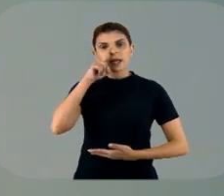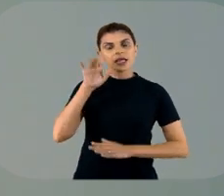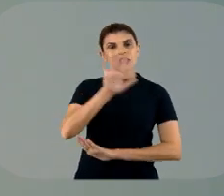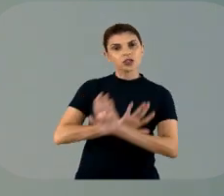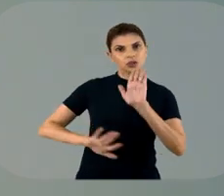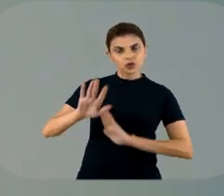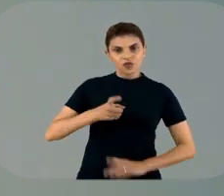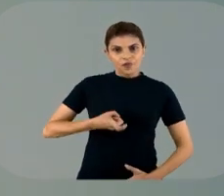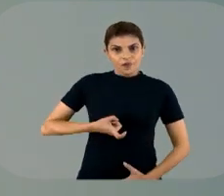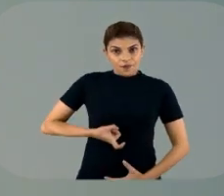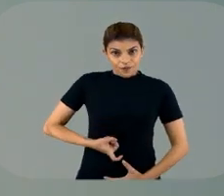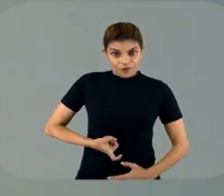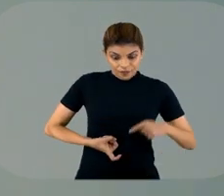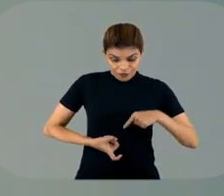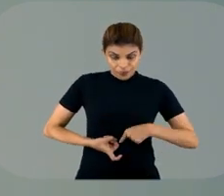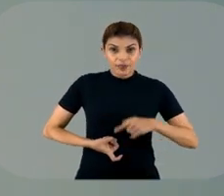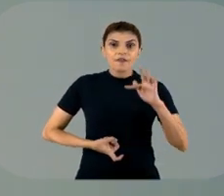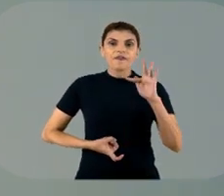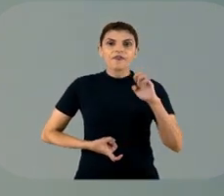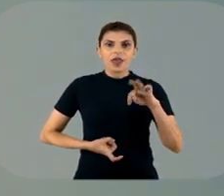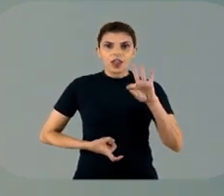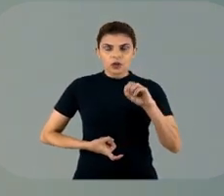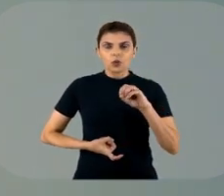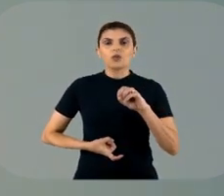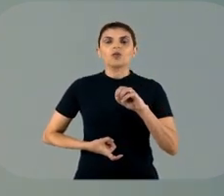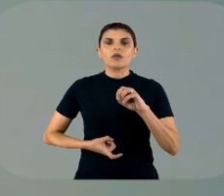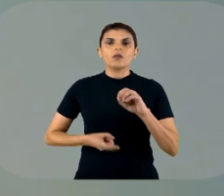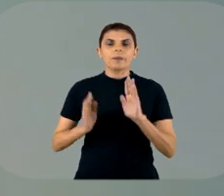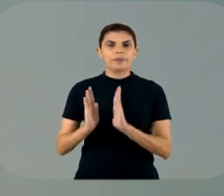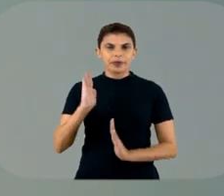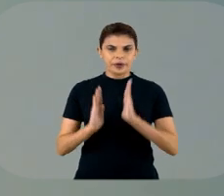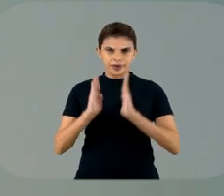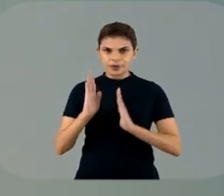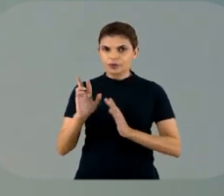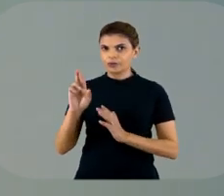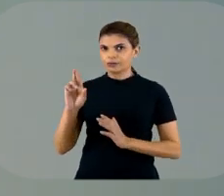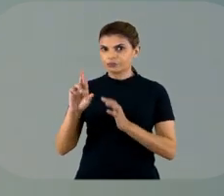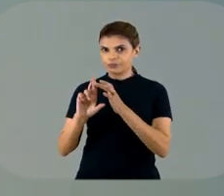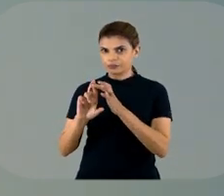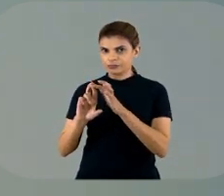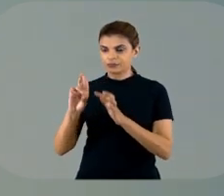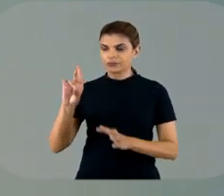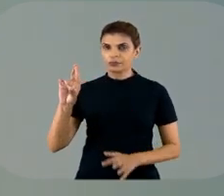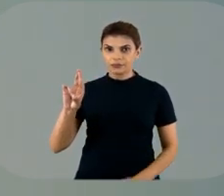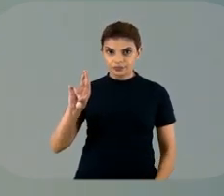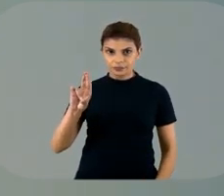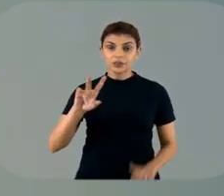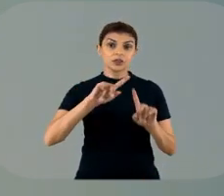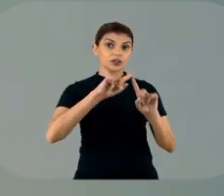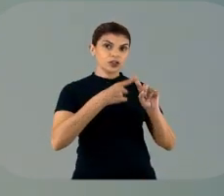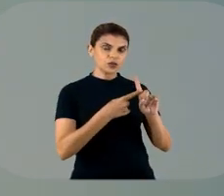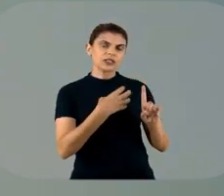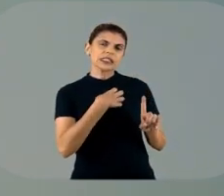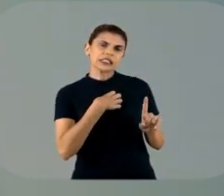contaminação da gestante. A Ana Lu pede que, nas respostas, vocês considerem também que as gestantes